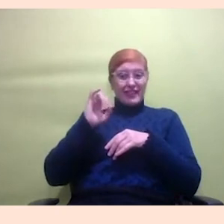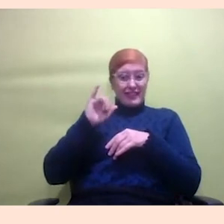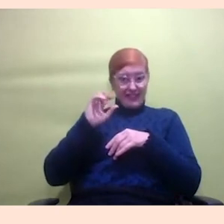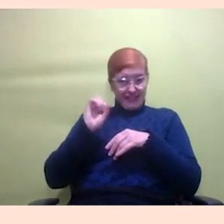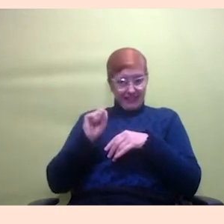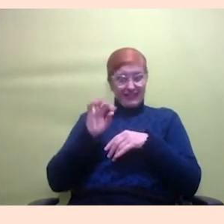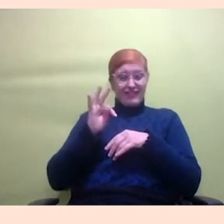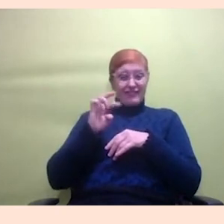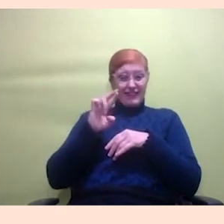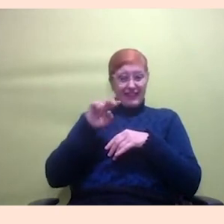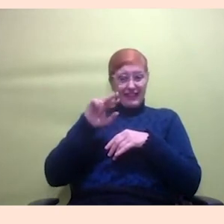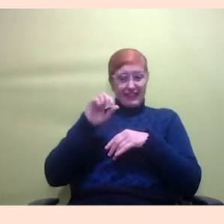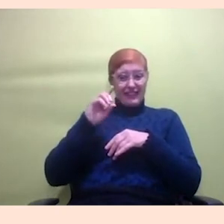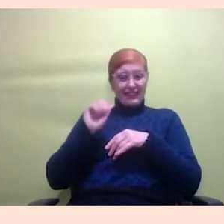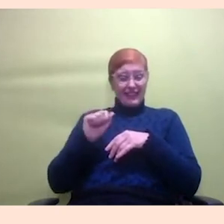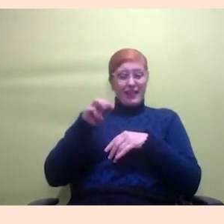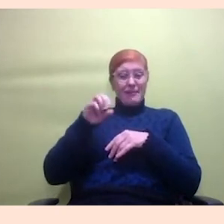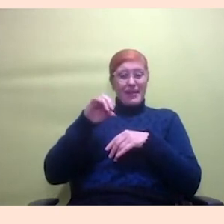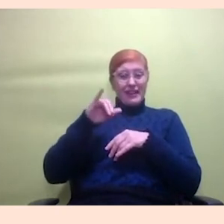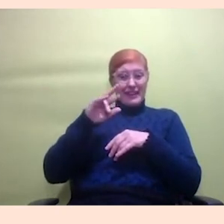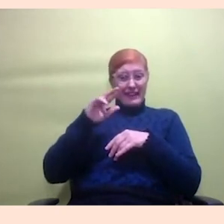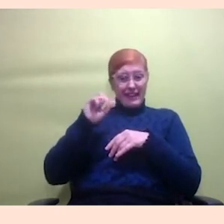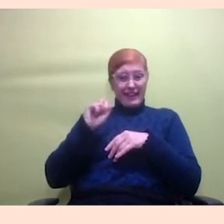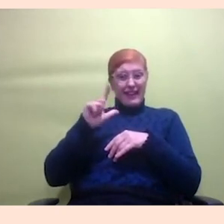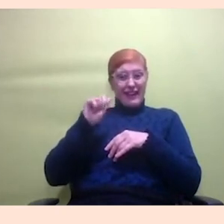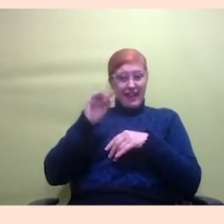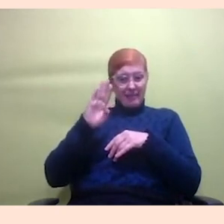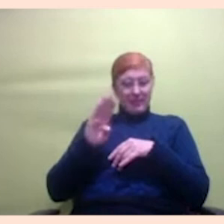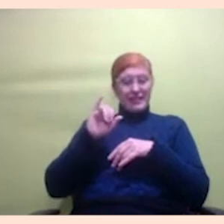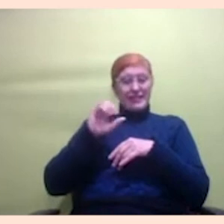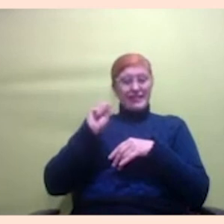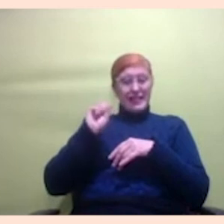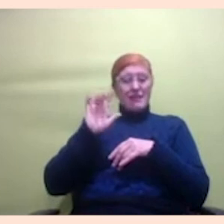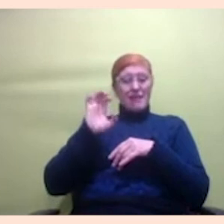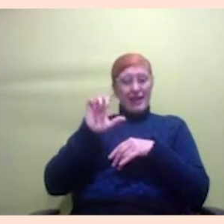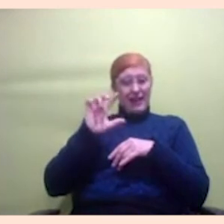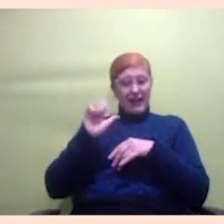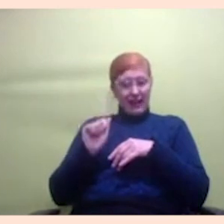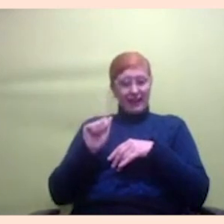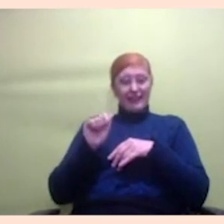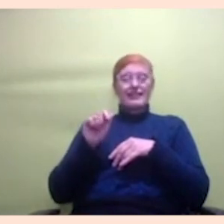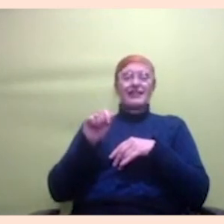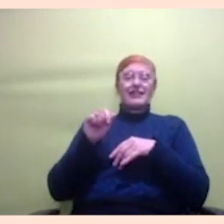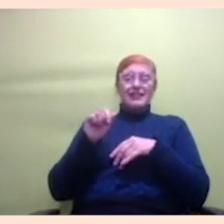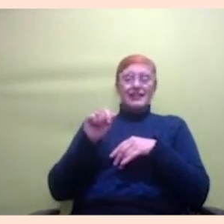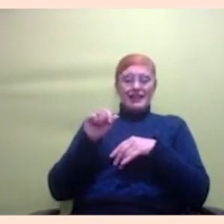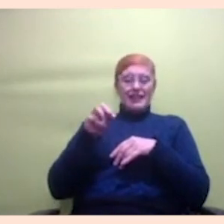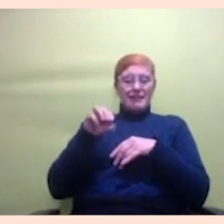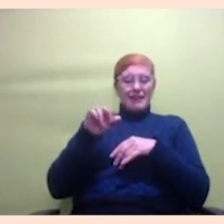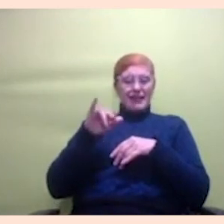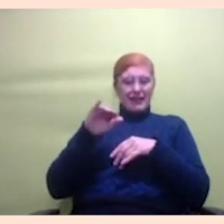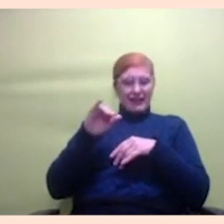Laia do Maria Lab a Isabela Alves que foi a designer das artes a Maria Cardoso que fez uma edição de vídeo